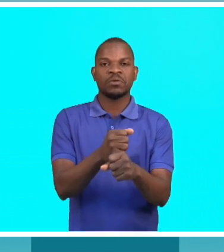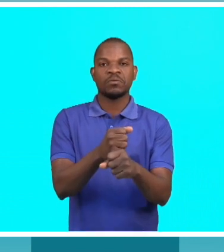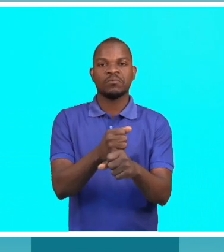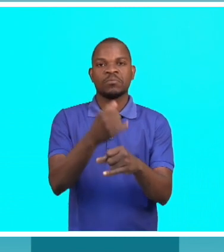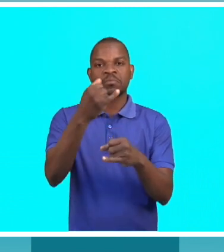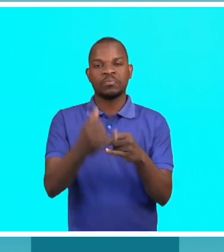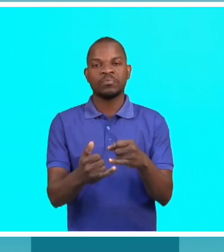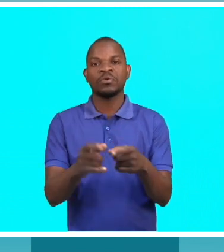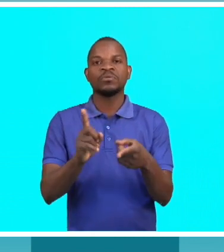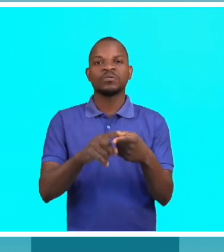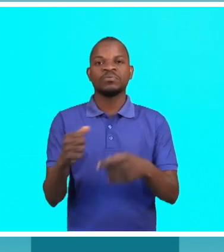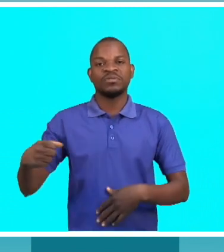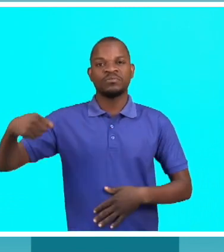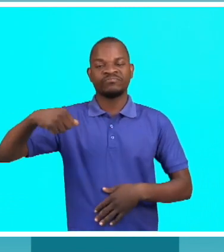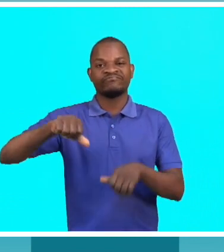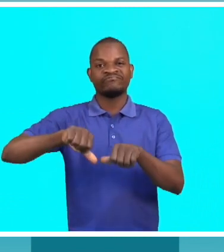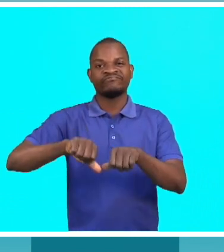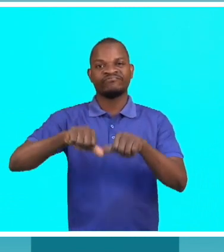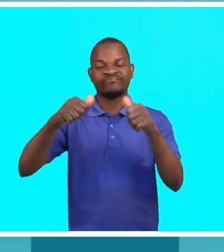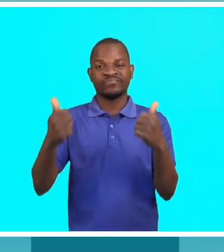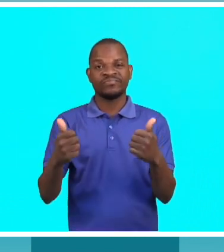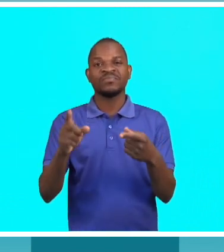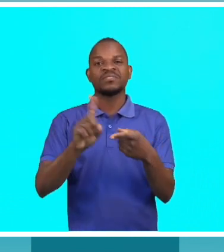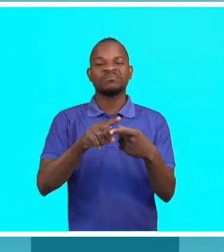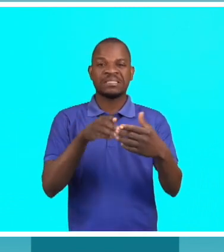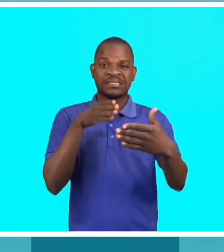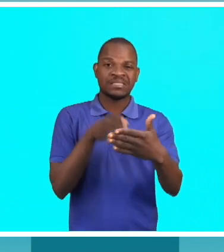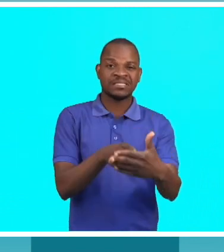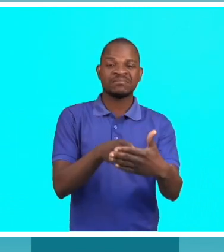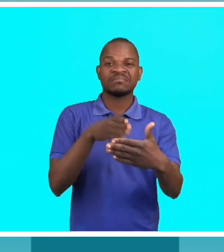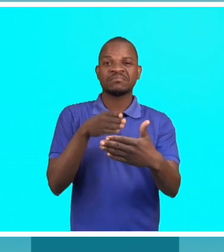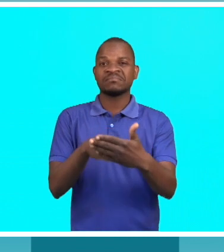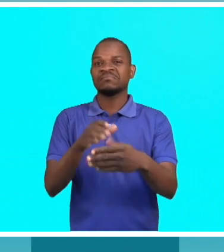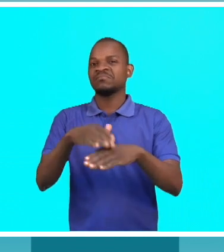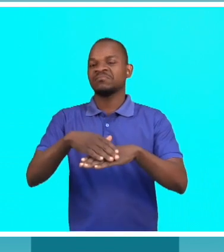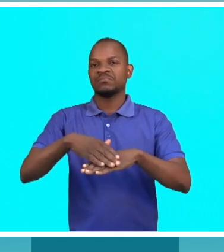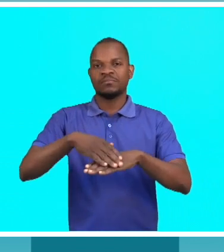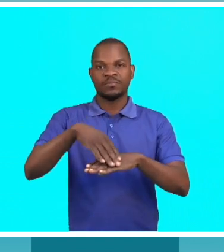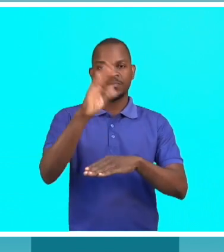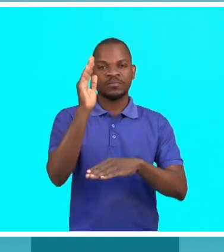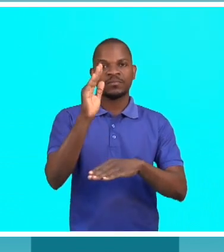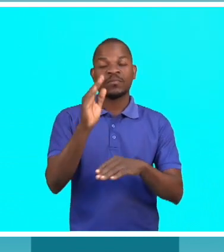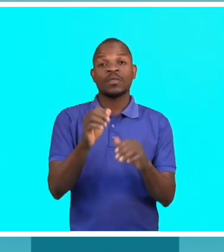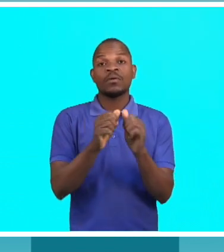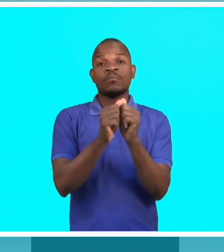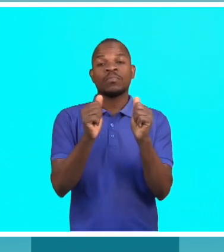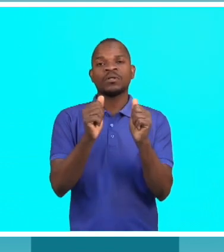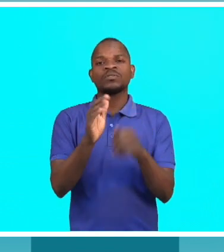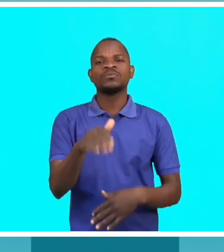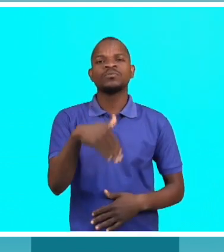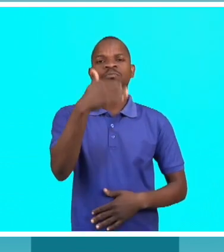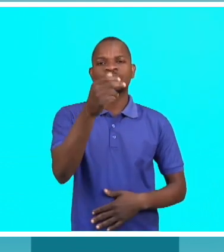o divórcio veio em frente, as portas começaram a fechar, o mundo começou a fechar.